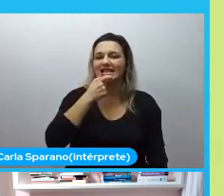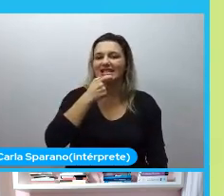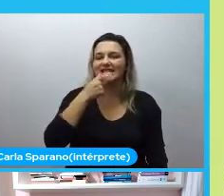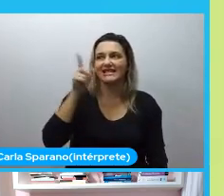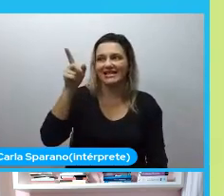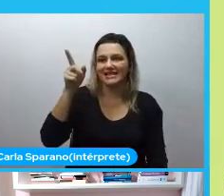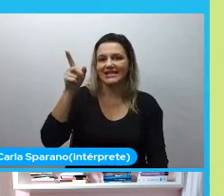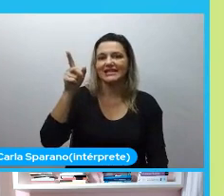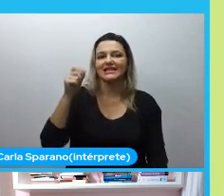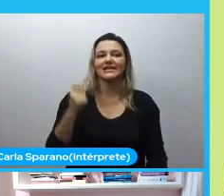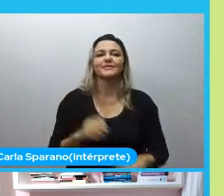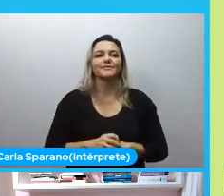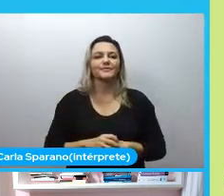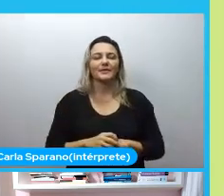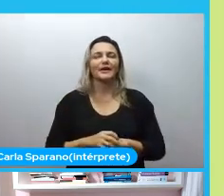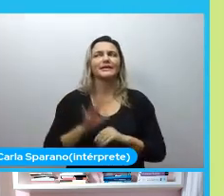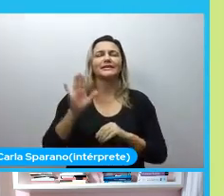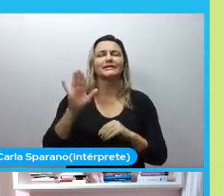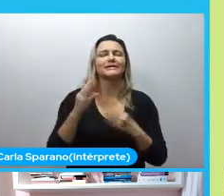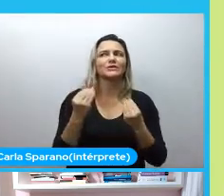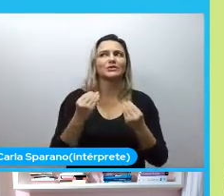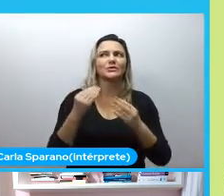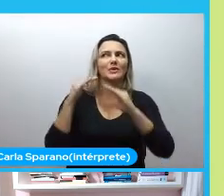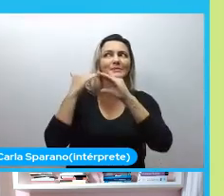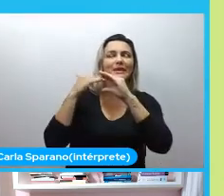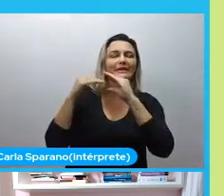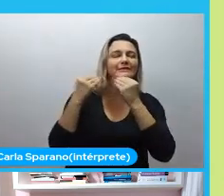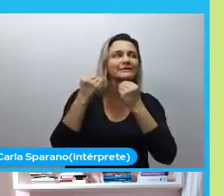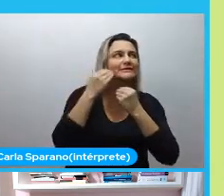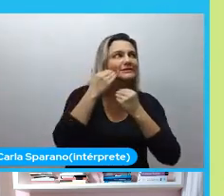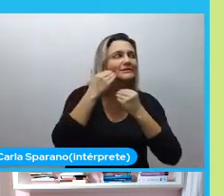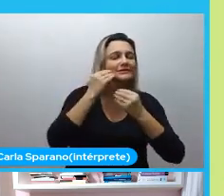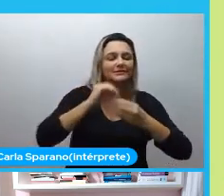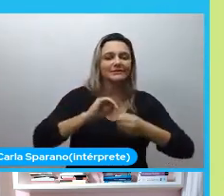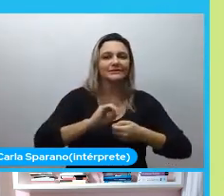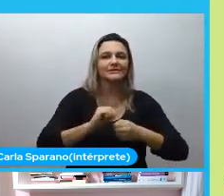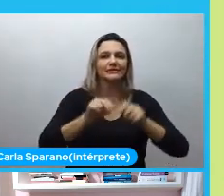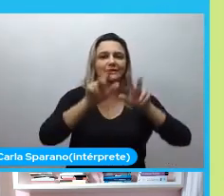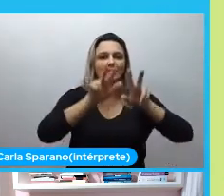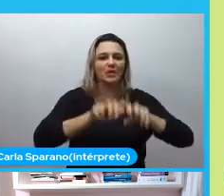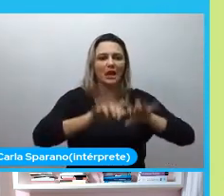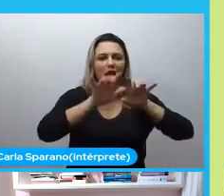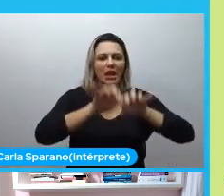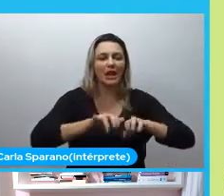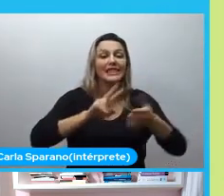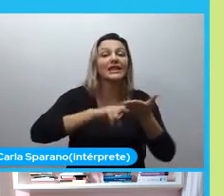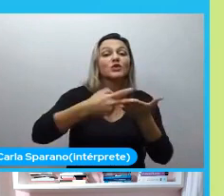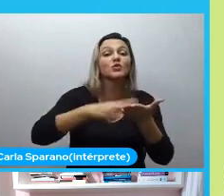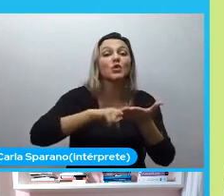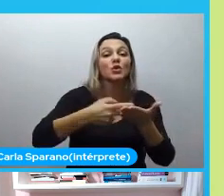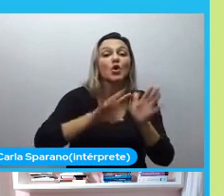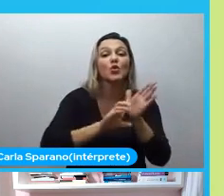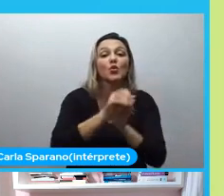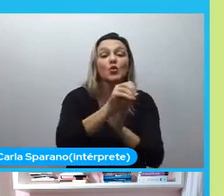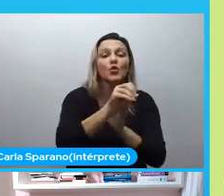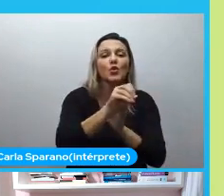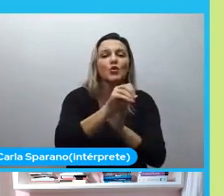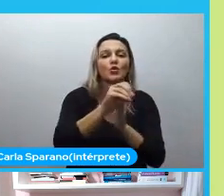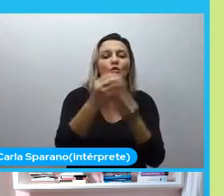vou descobrir o que é eu tenho que falar. Mas foi realmente... A gente quer. A gente vai tentar. A gente vai conseguir.